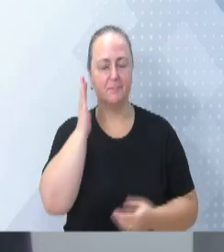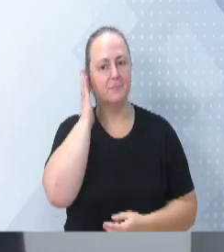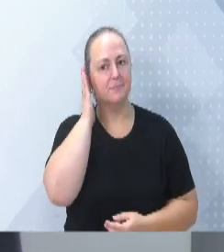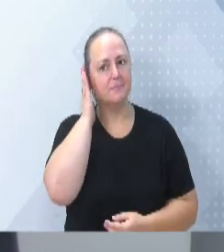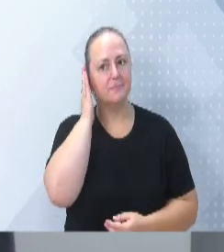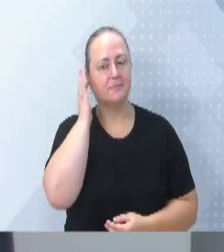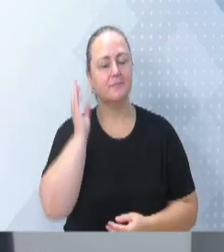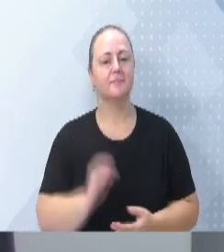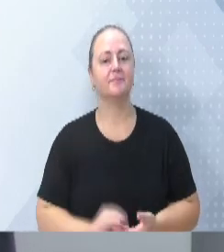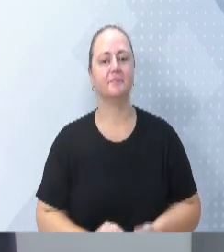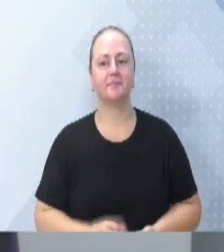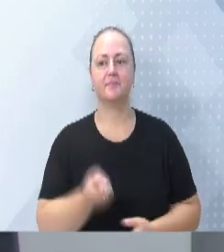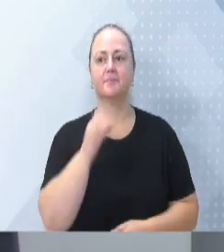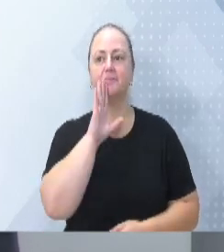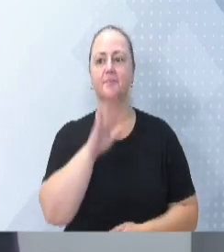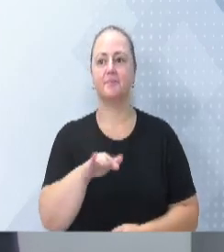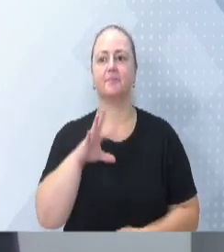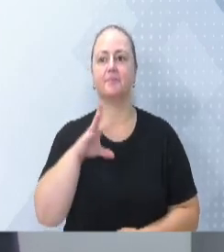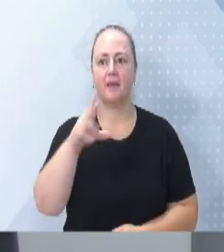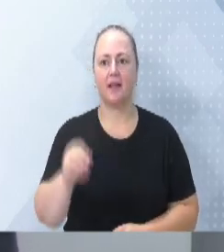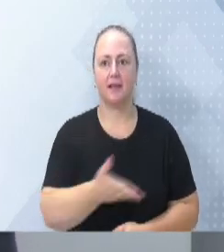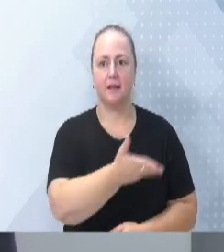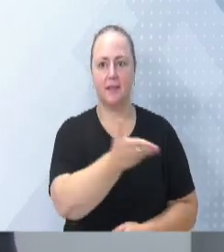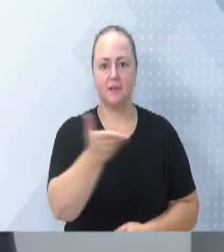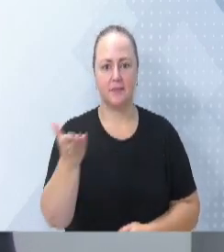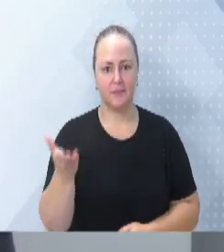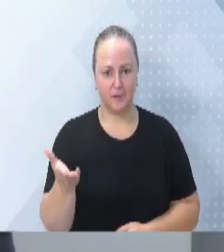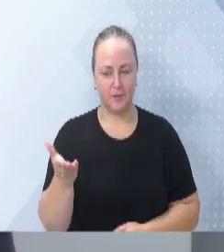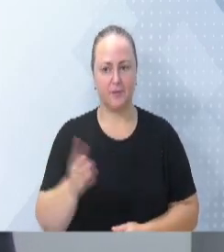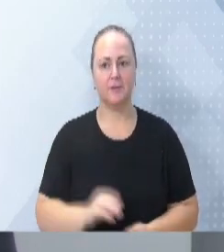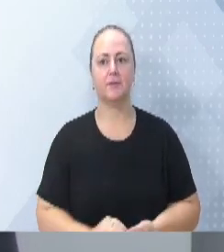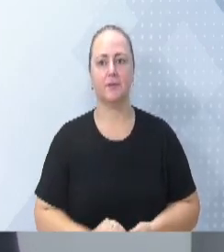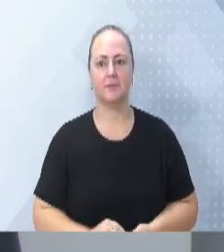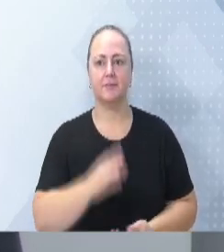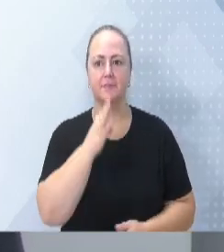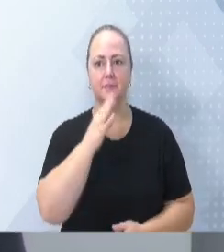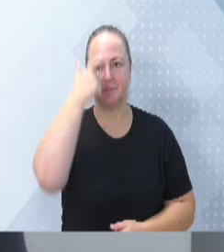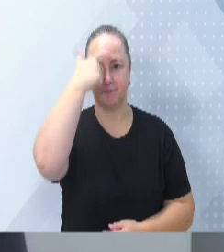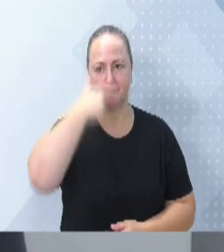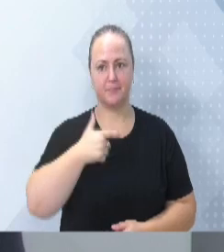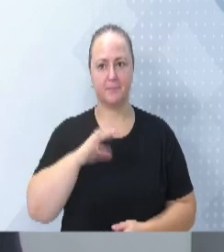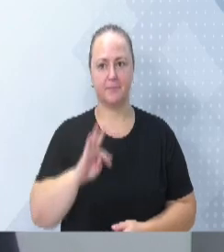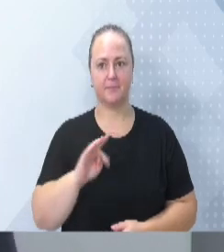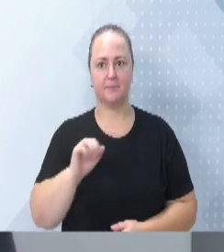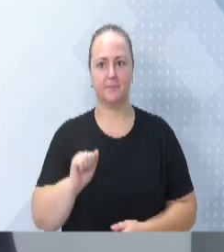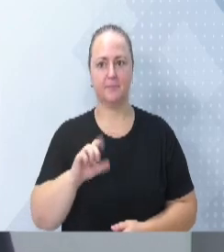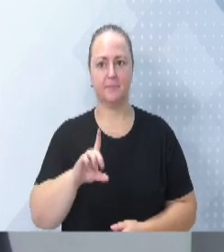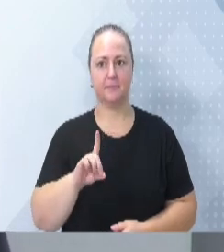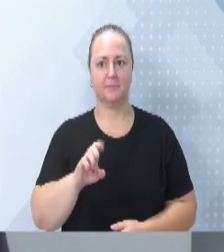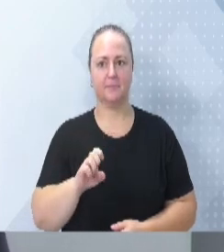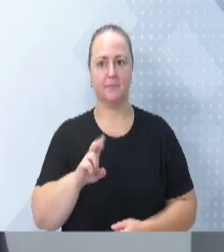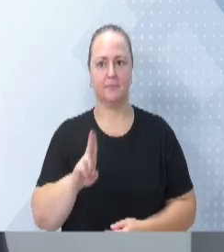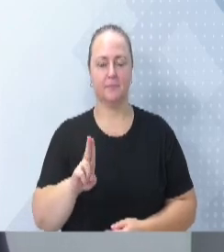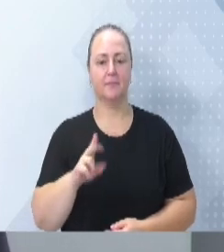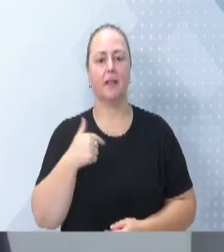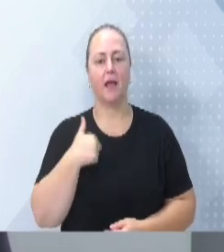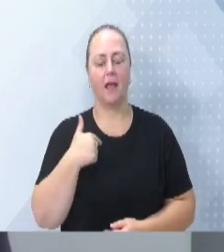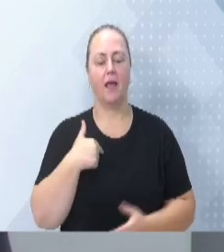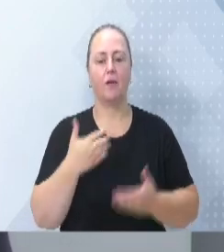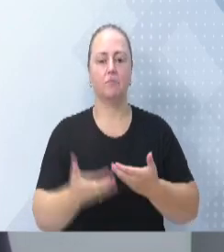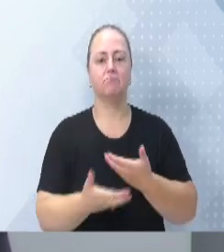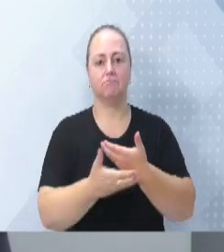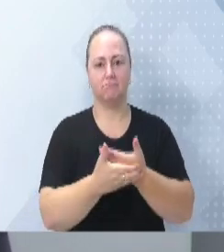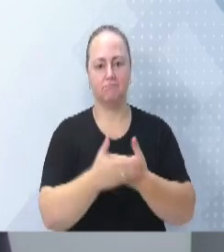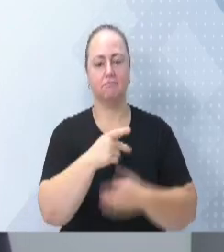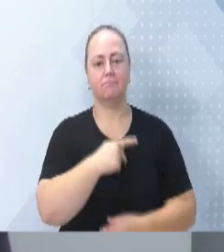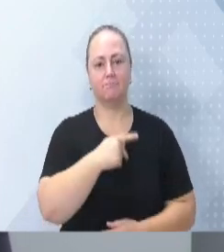Boa tarde a todos e a todas. Todos me conhecem, Tadeu Aves, sou o presidente do Conselho Curador do Hospital Santo Antônio,